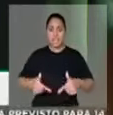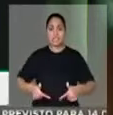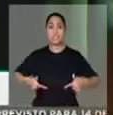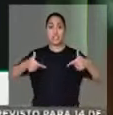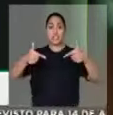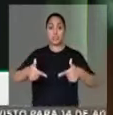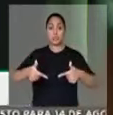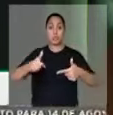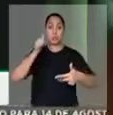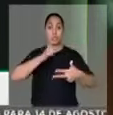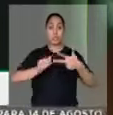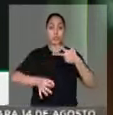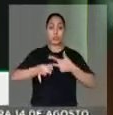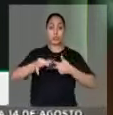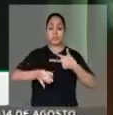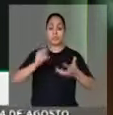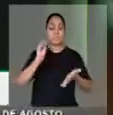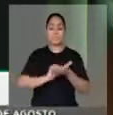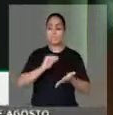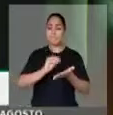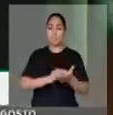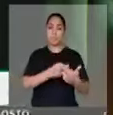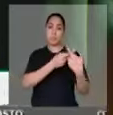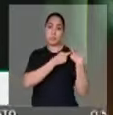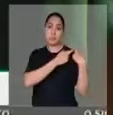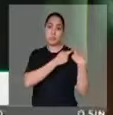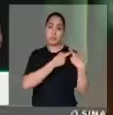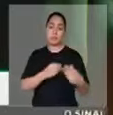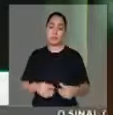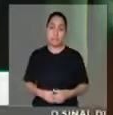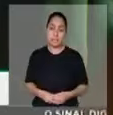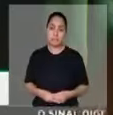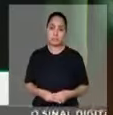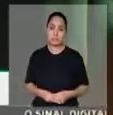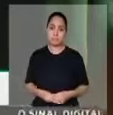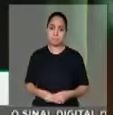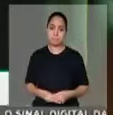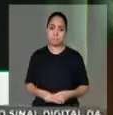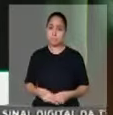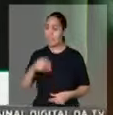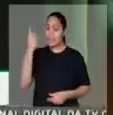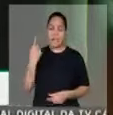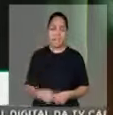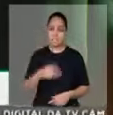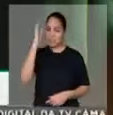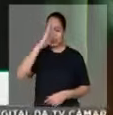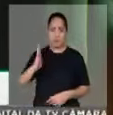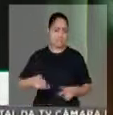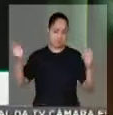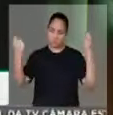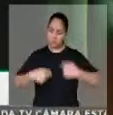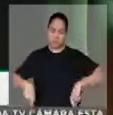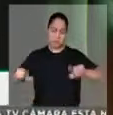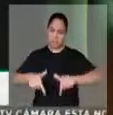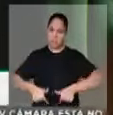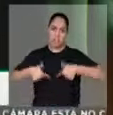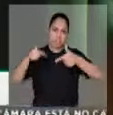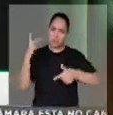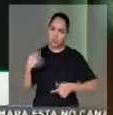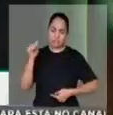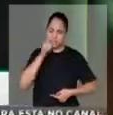é irresponsável. A atitude da juíza é algo que esse país não precisa nesse momento, deputado Fábio Trades.